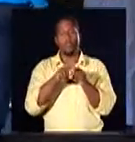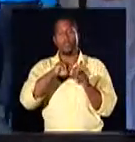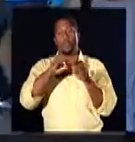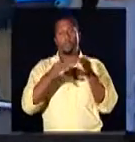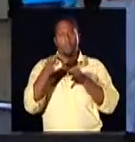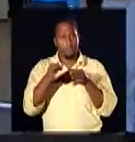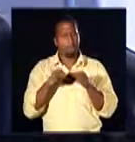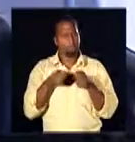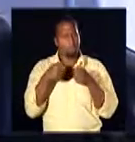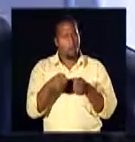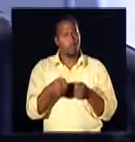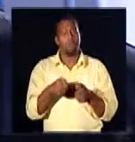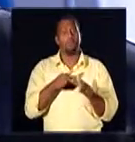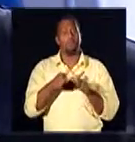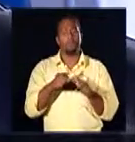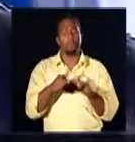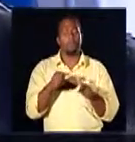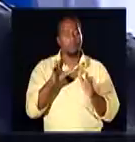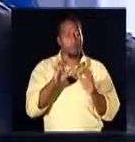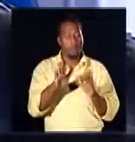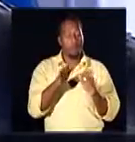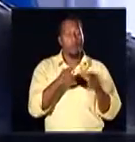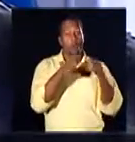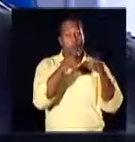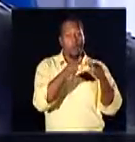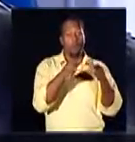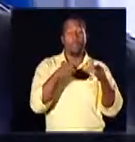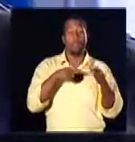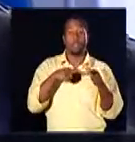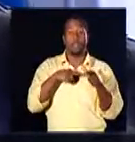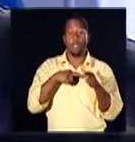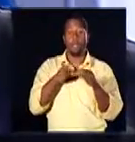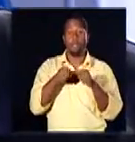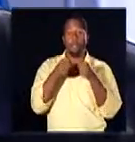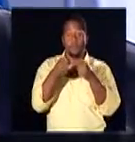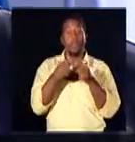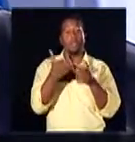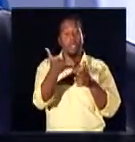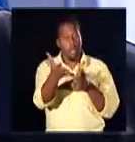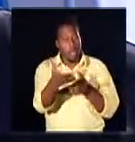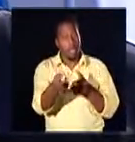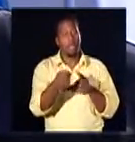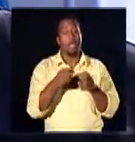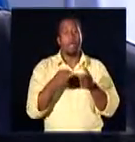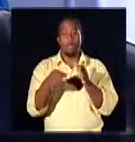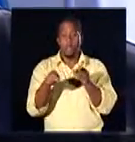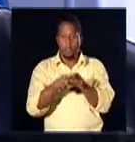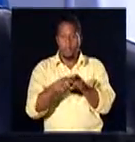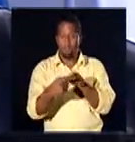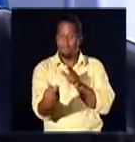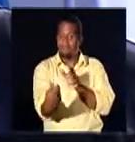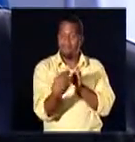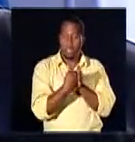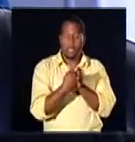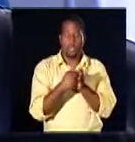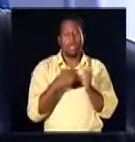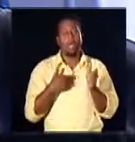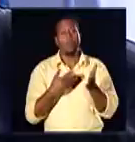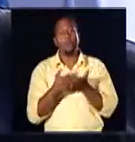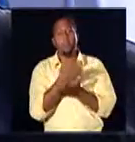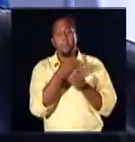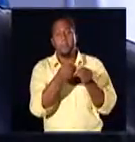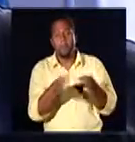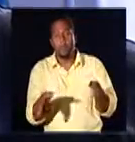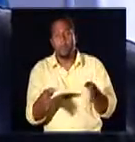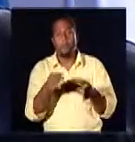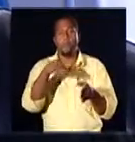fortemente. Os juizados são órgãos do poder judiciário e visam a análise dos pedidos de indenização,